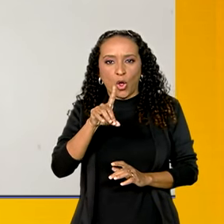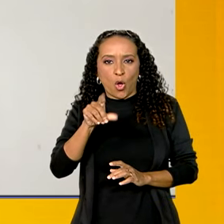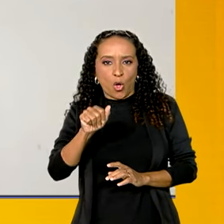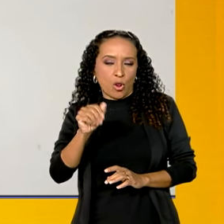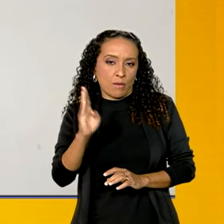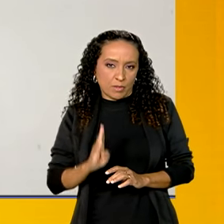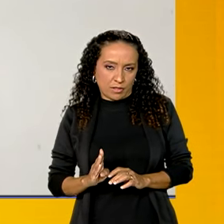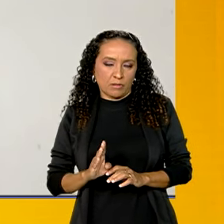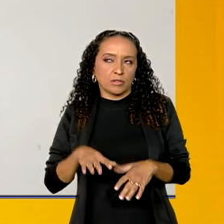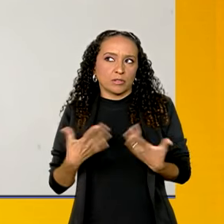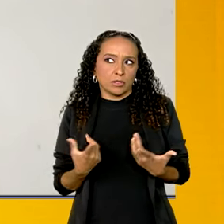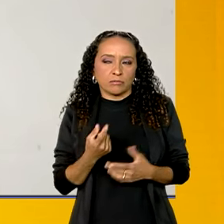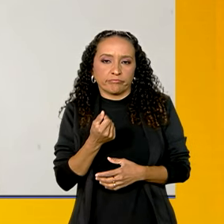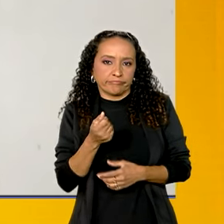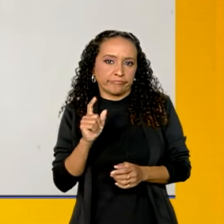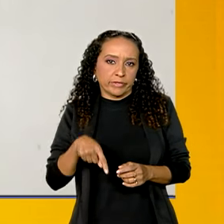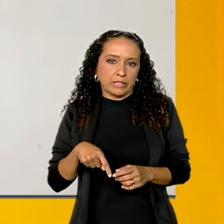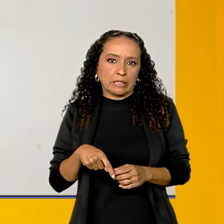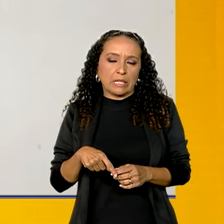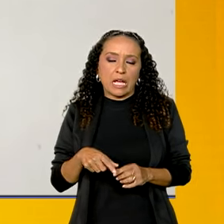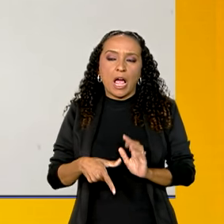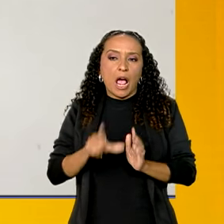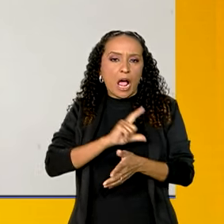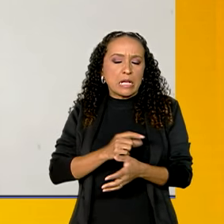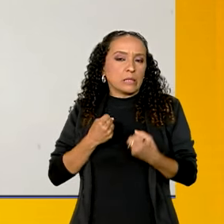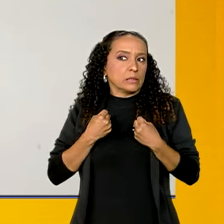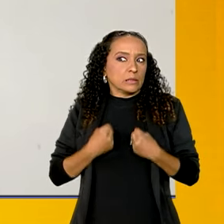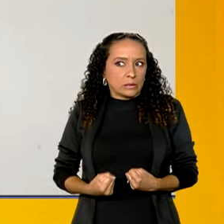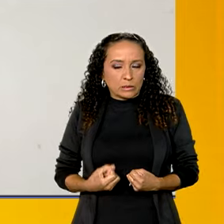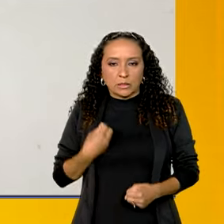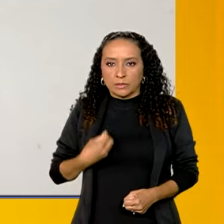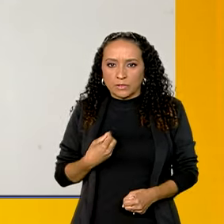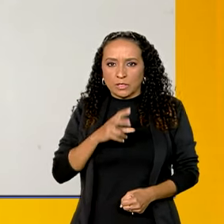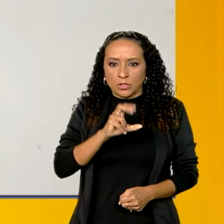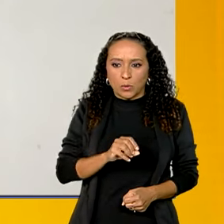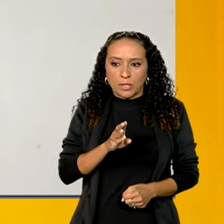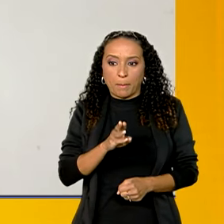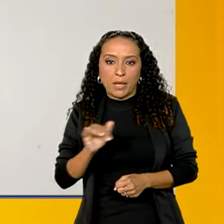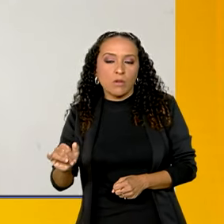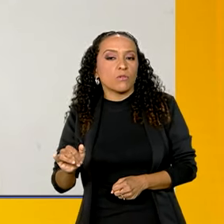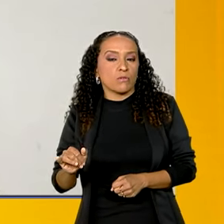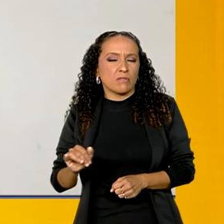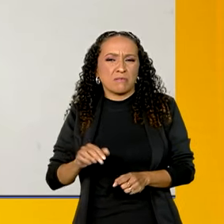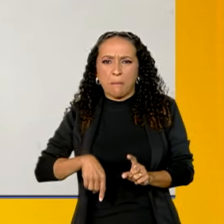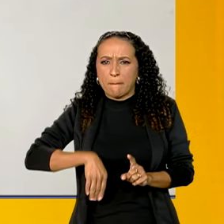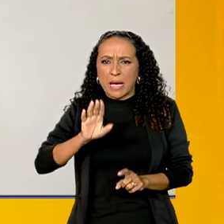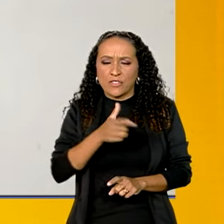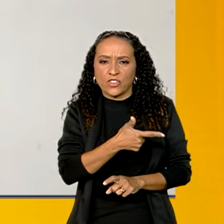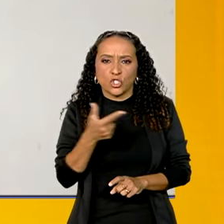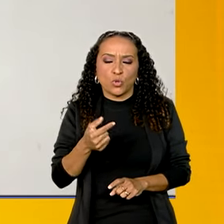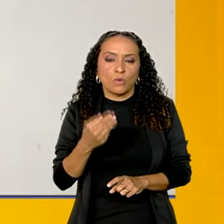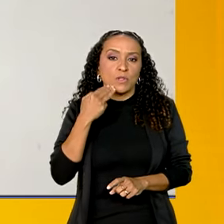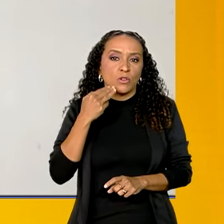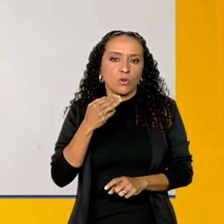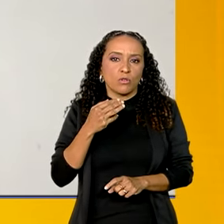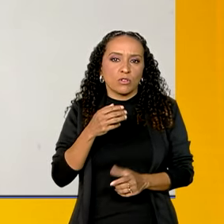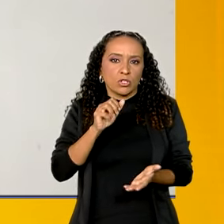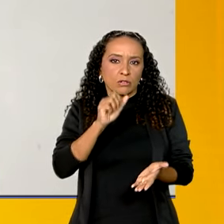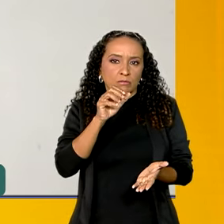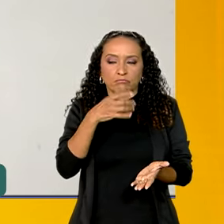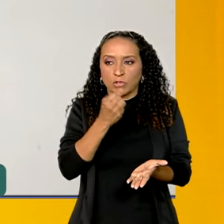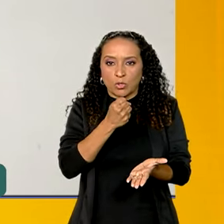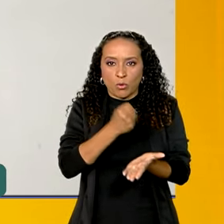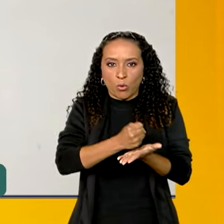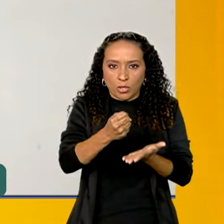estava aí pesando na vida das pessoas, 50 bilhões, mais de 22 milhões de contratos de